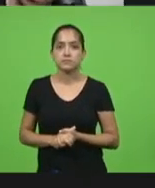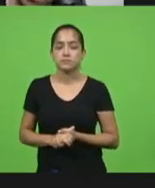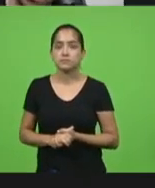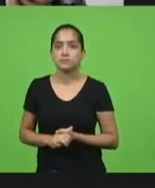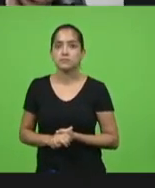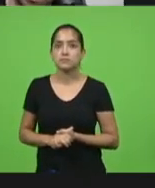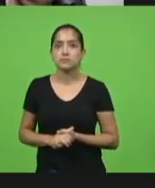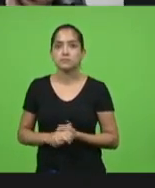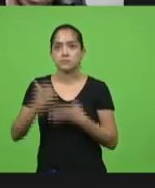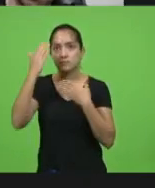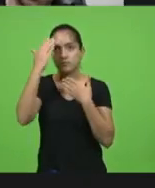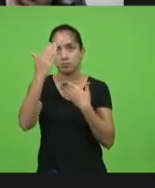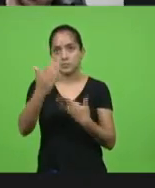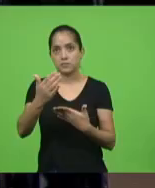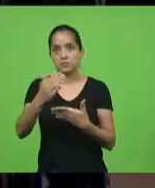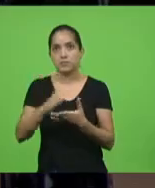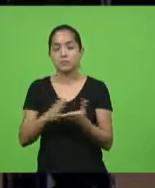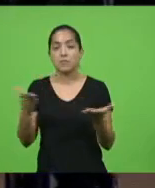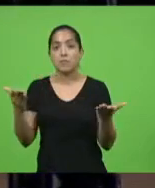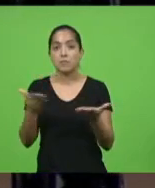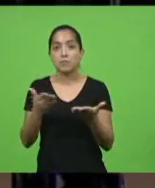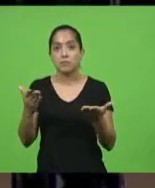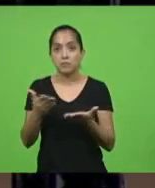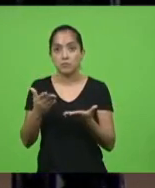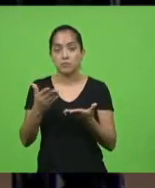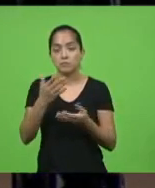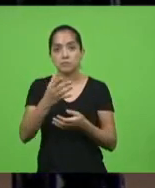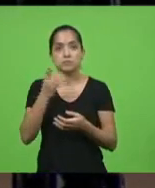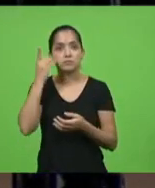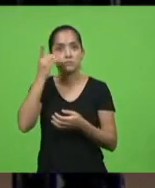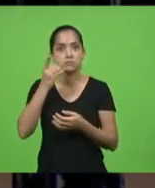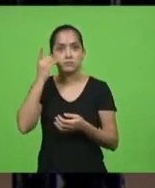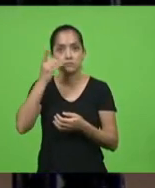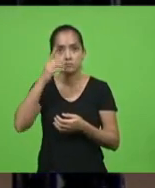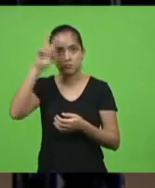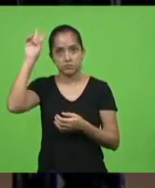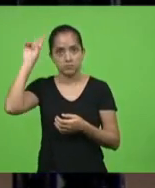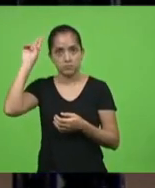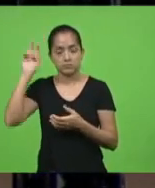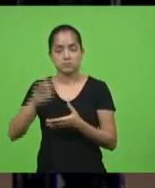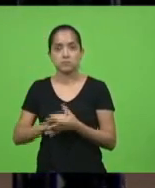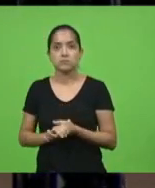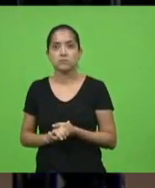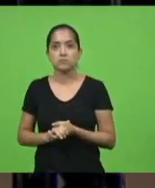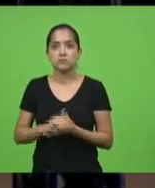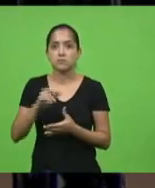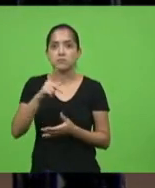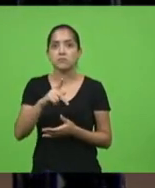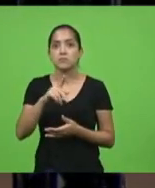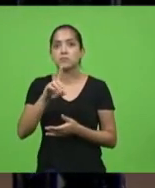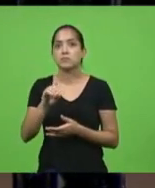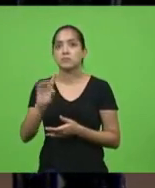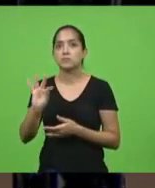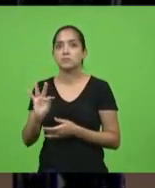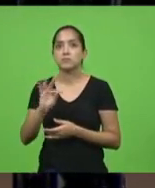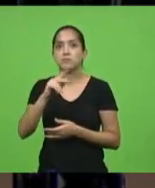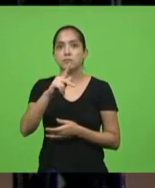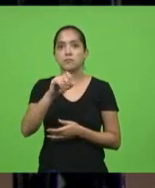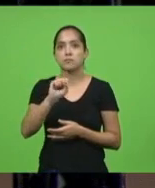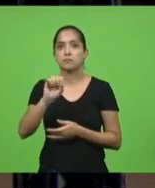deputado sargento Lima com a palavra o deputado Vicente Caropreso pelo bloco PDT PSDB